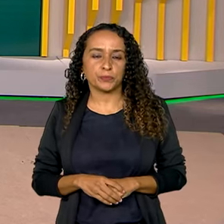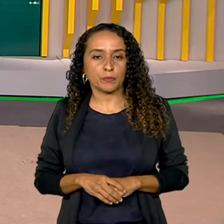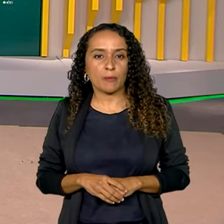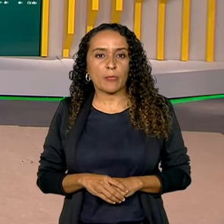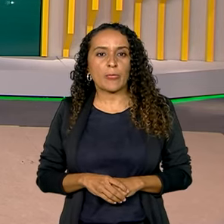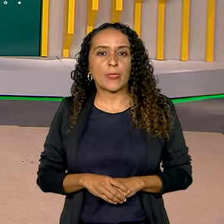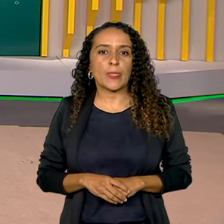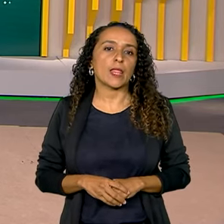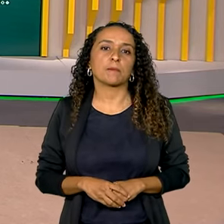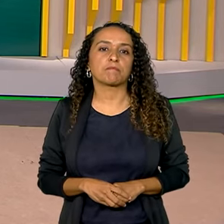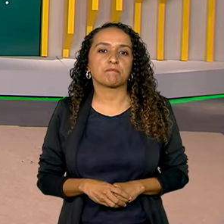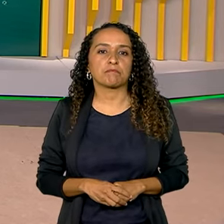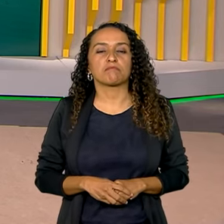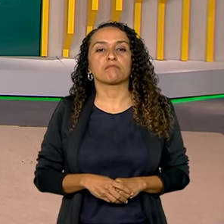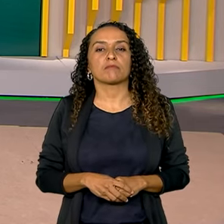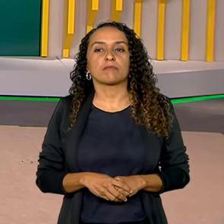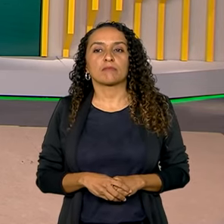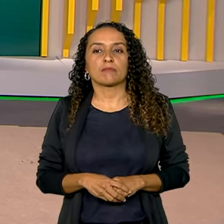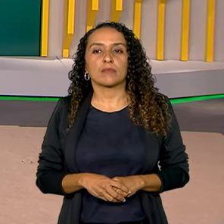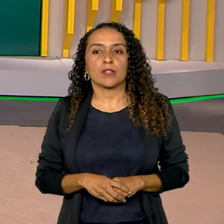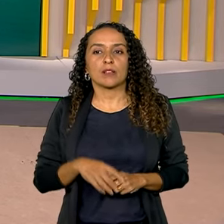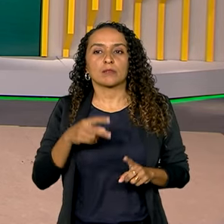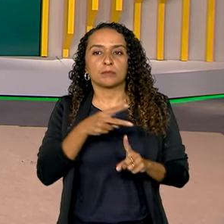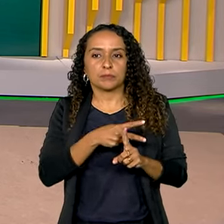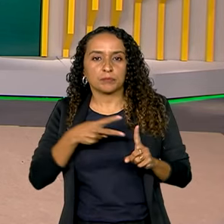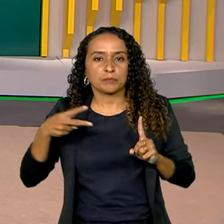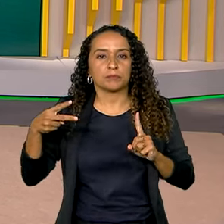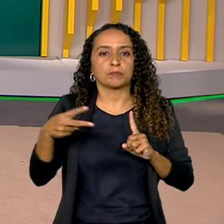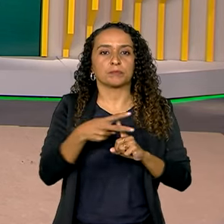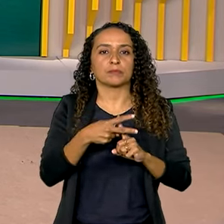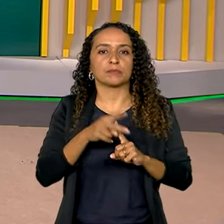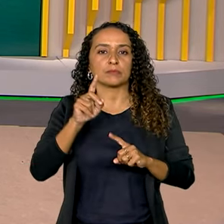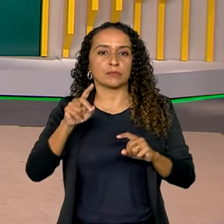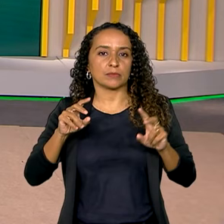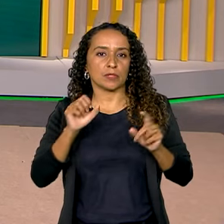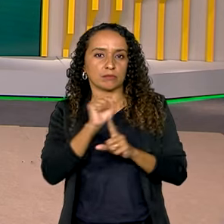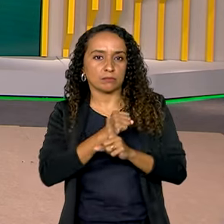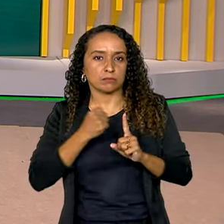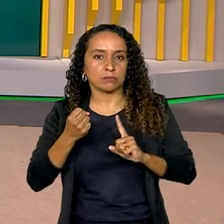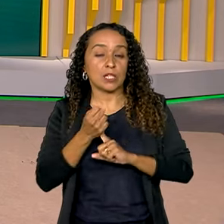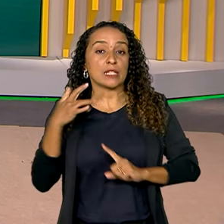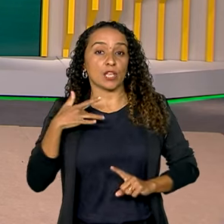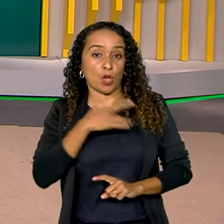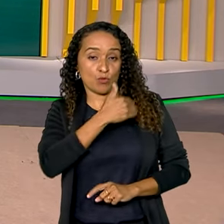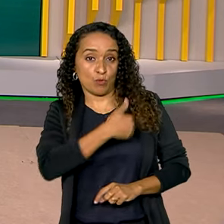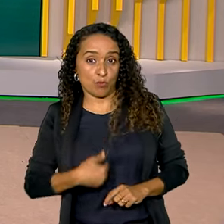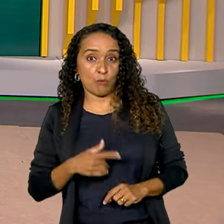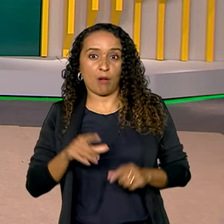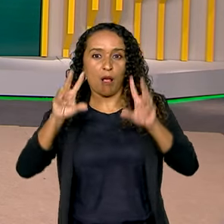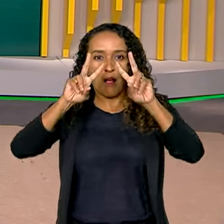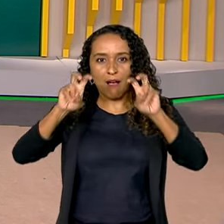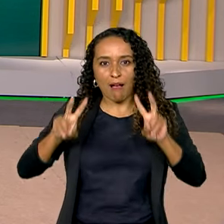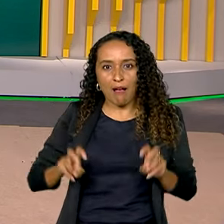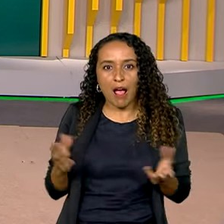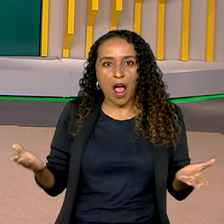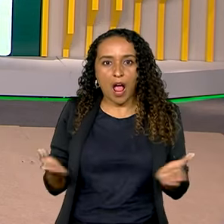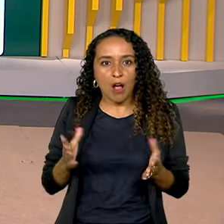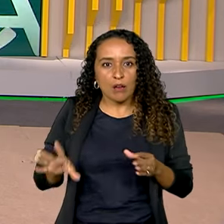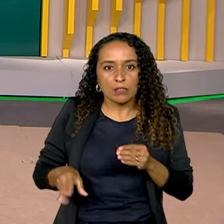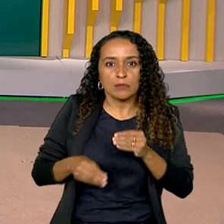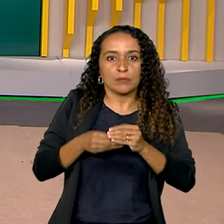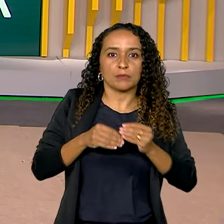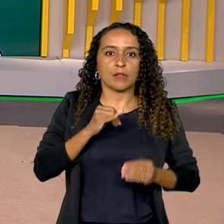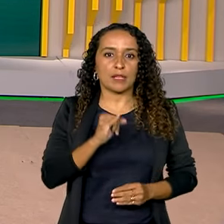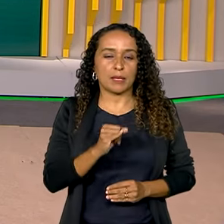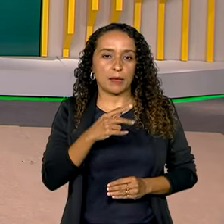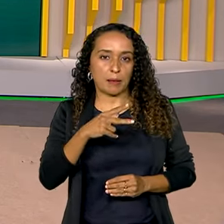Previdência, assistência social e saúde pública, assuntos que agora estão reunidos em um estudo elaborado pelo IPEA, o Instituto